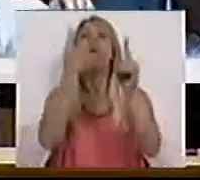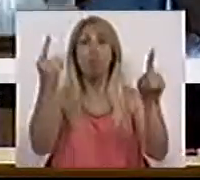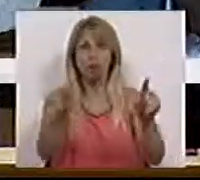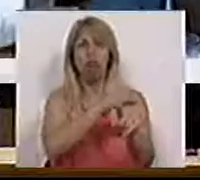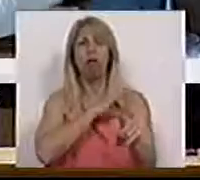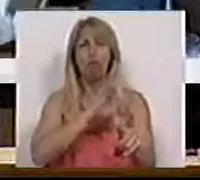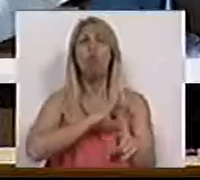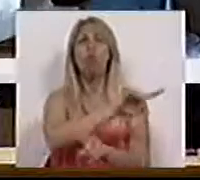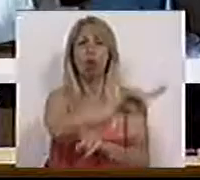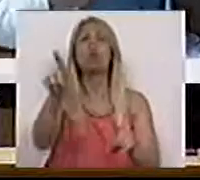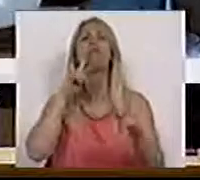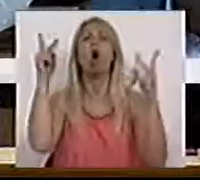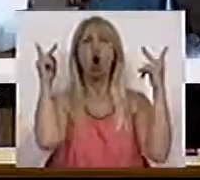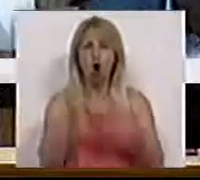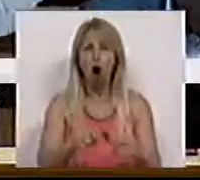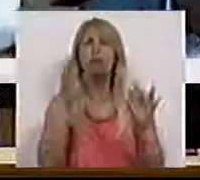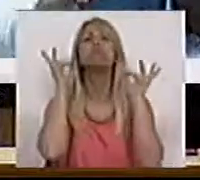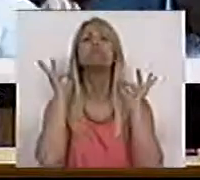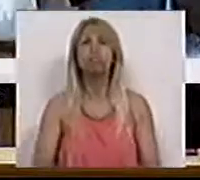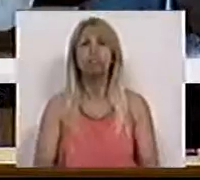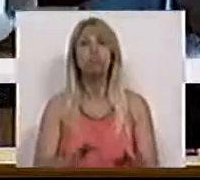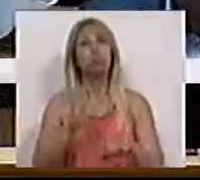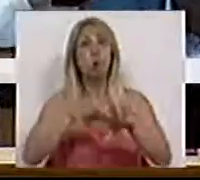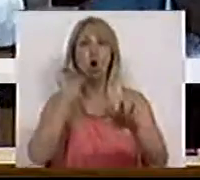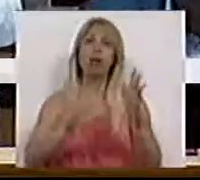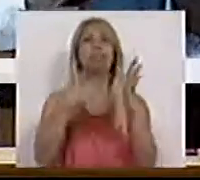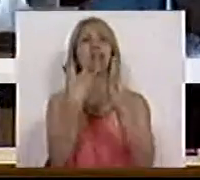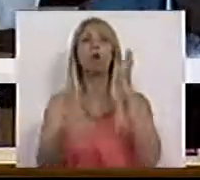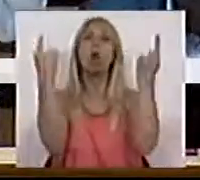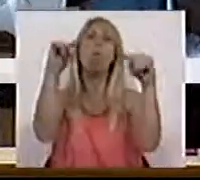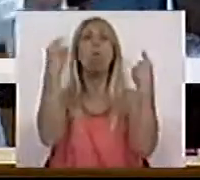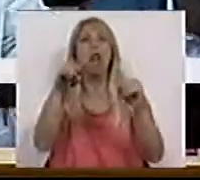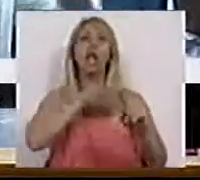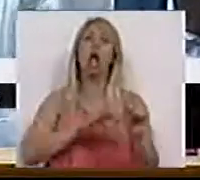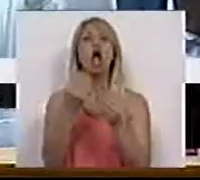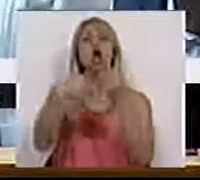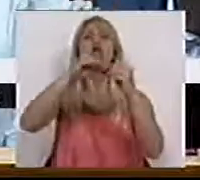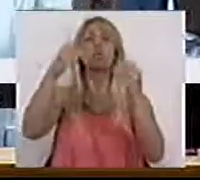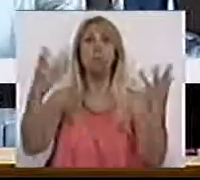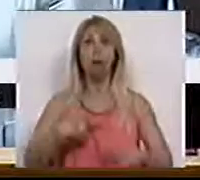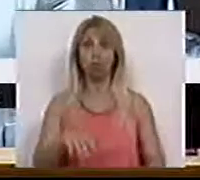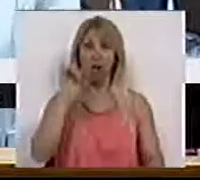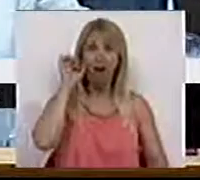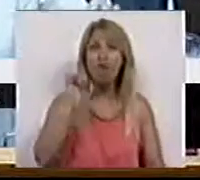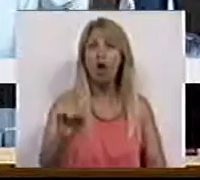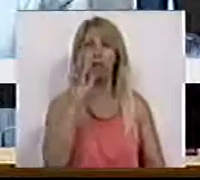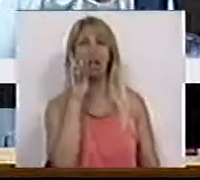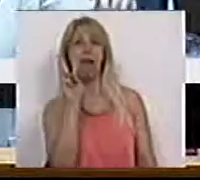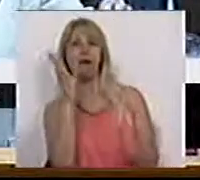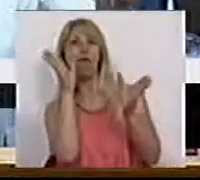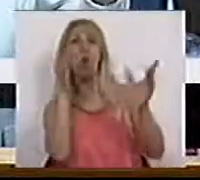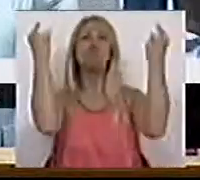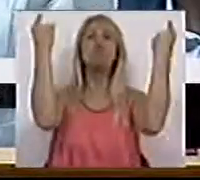cortes por esta via da tabela única de suplementos. Porque a vossa visão é apenas